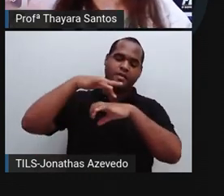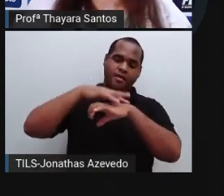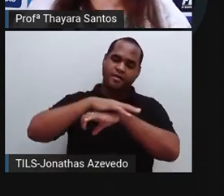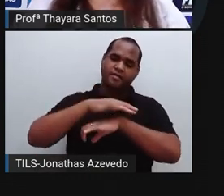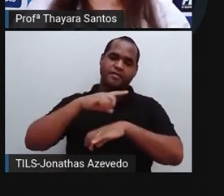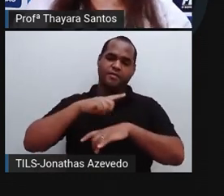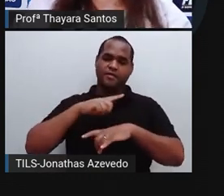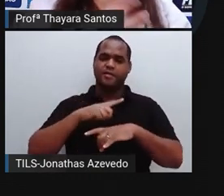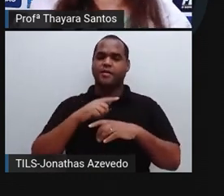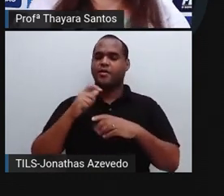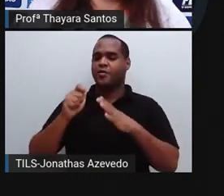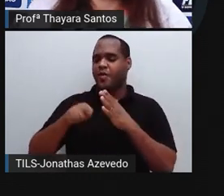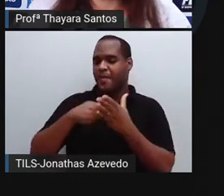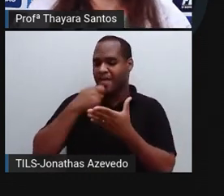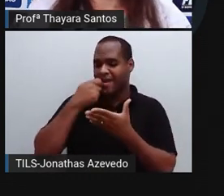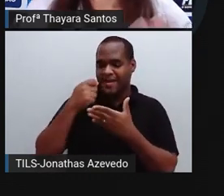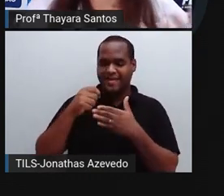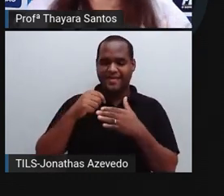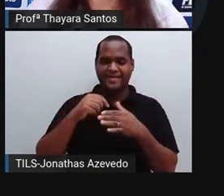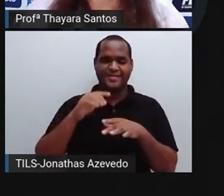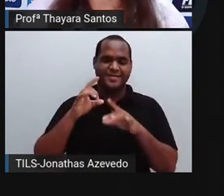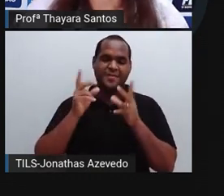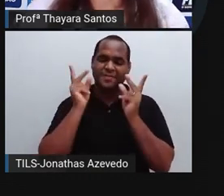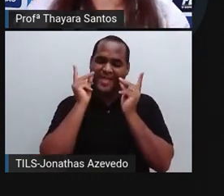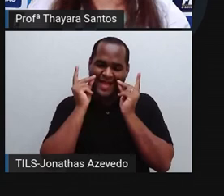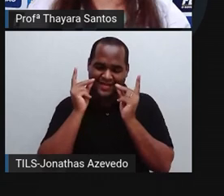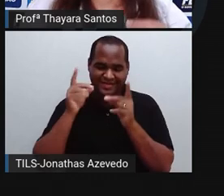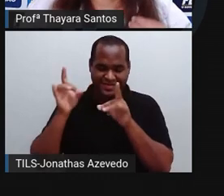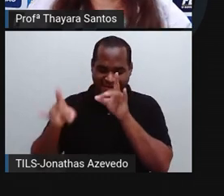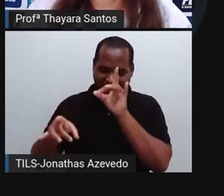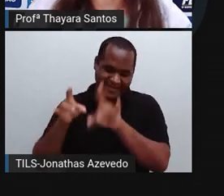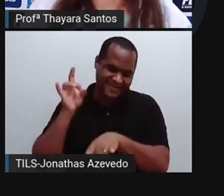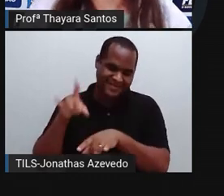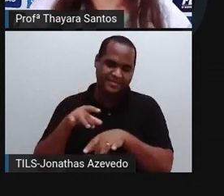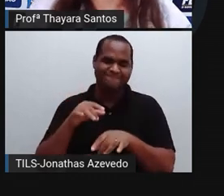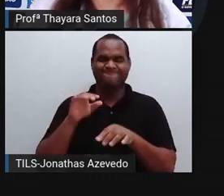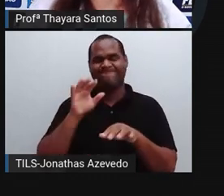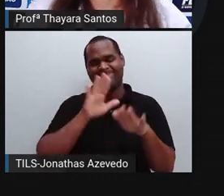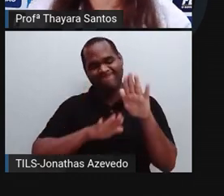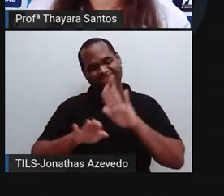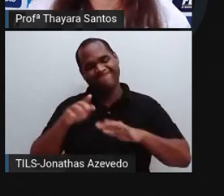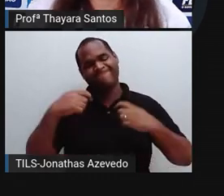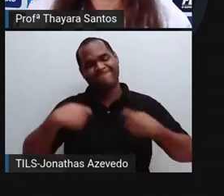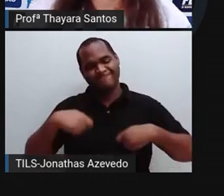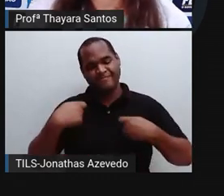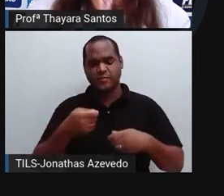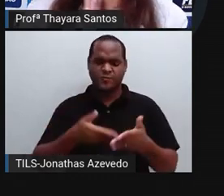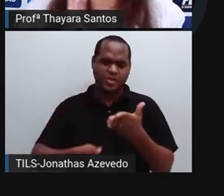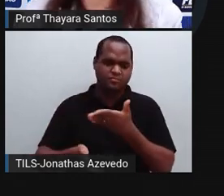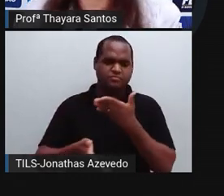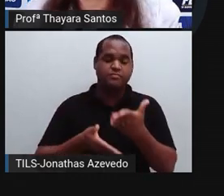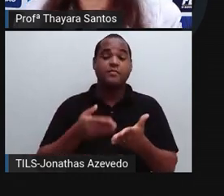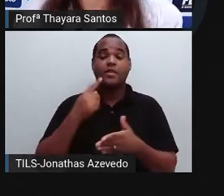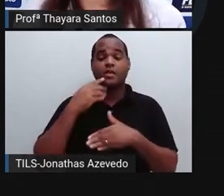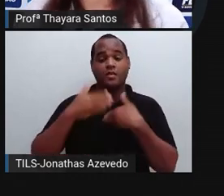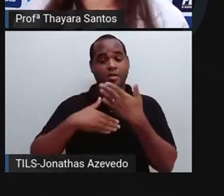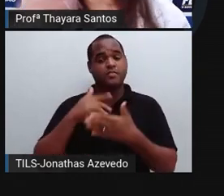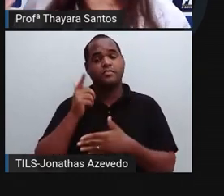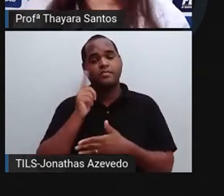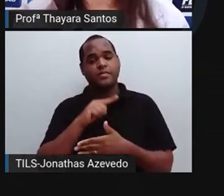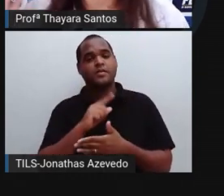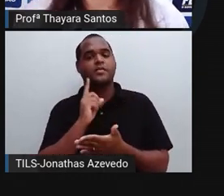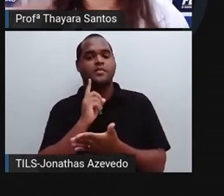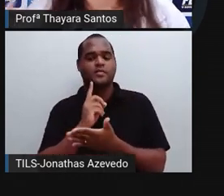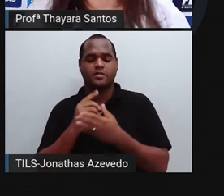leva a comida, deixa a embalagem lá, contamina. Então, gente tem que ter esse cuidado, porque um dia, se a gente continuar só